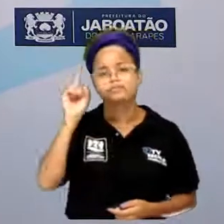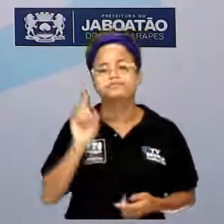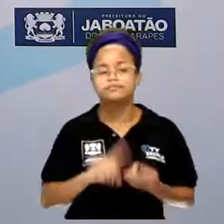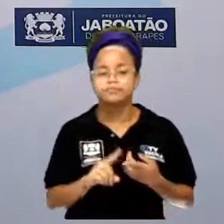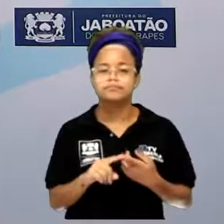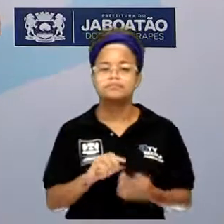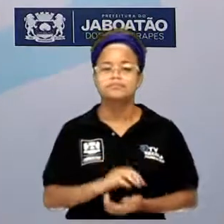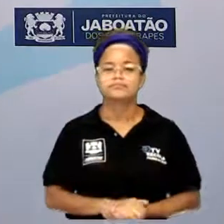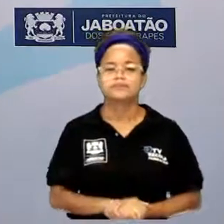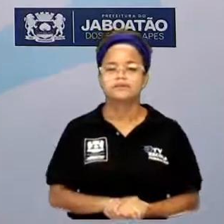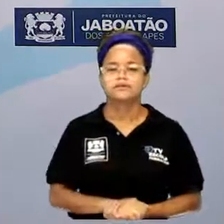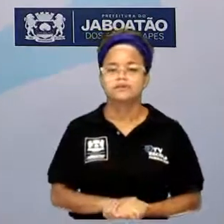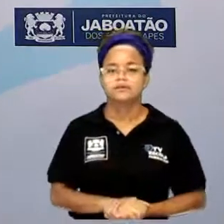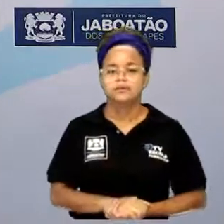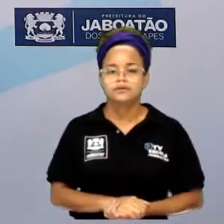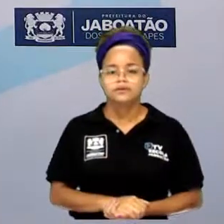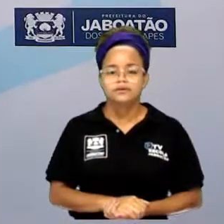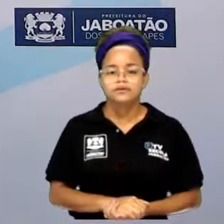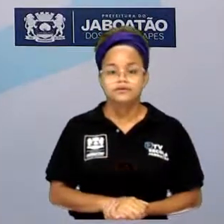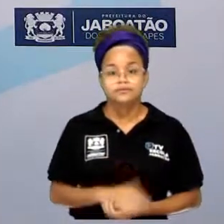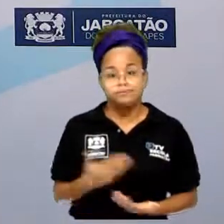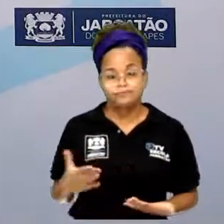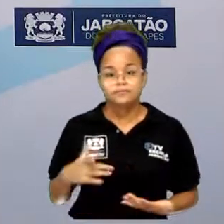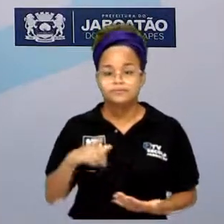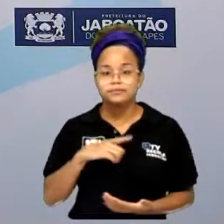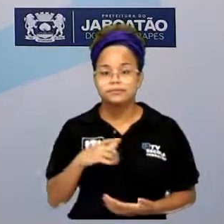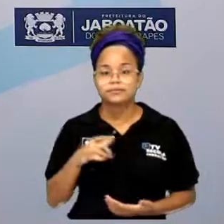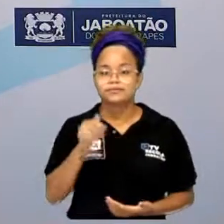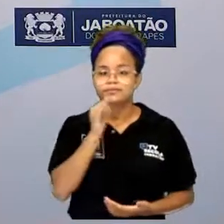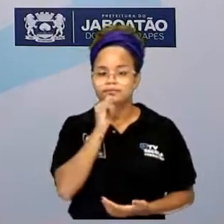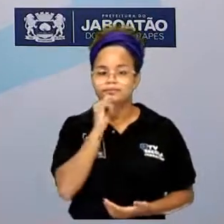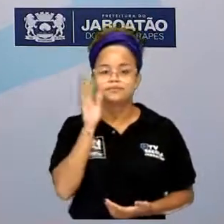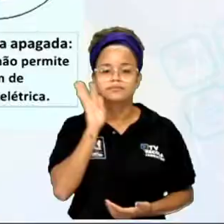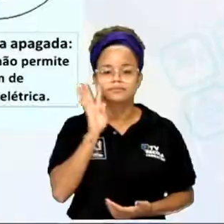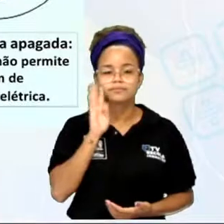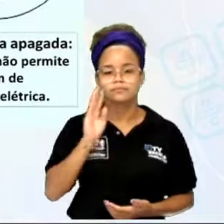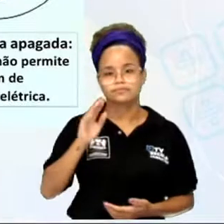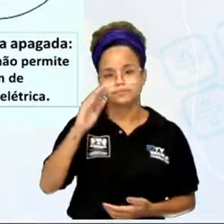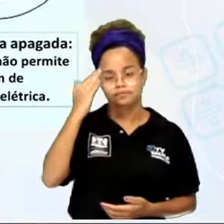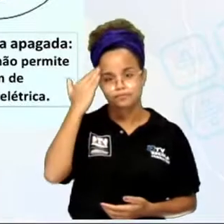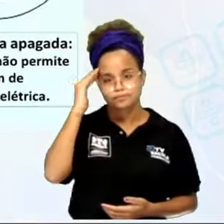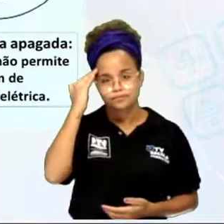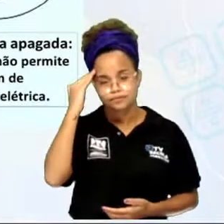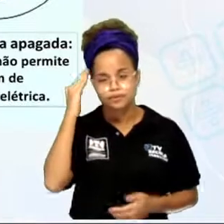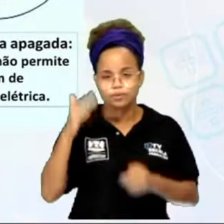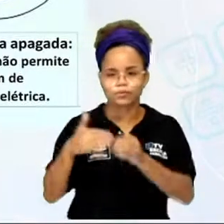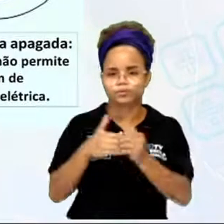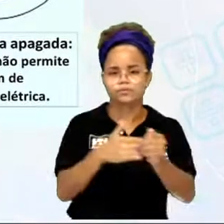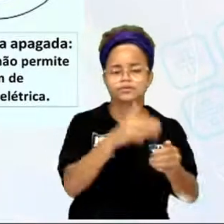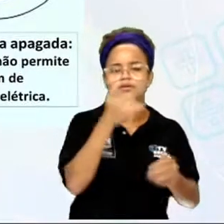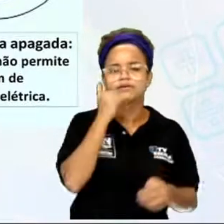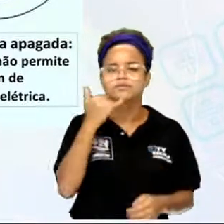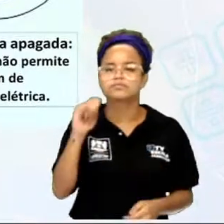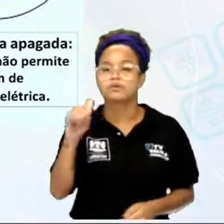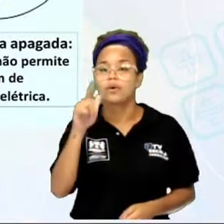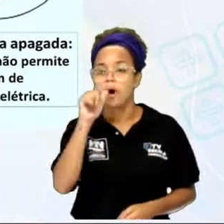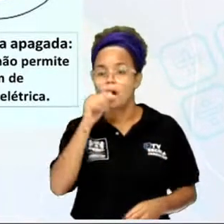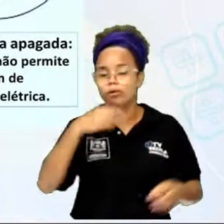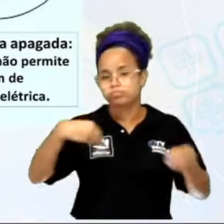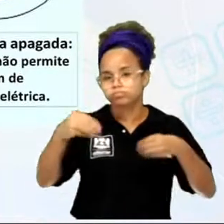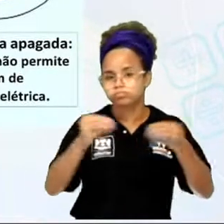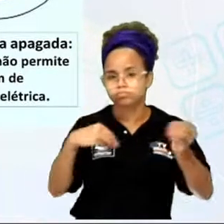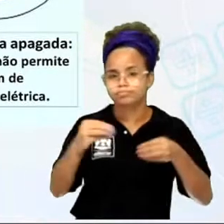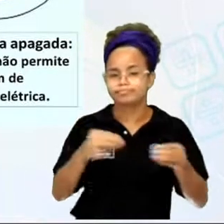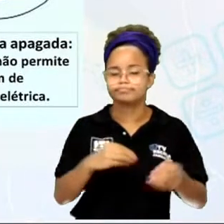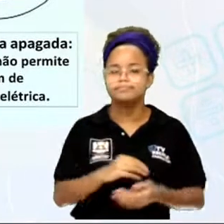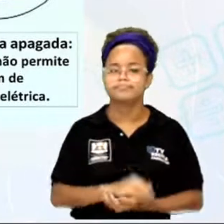Bom, aqui a gente tem um exemplo legal para entender essa condutividade elétrica através dos líquidos. Você tem